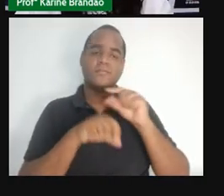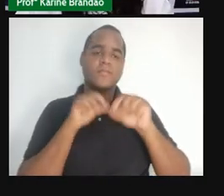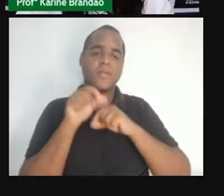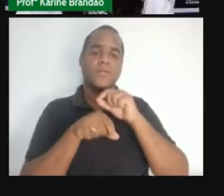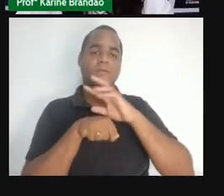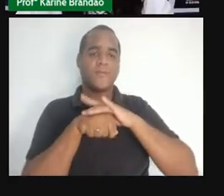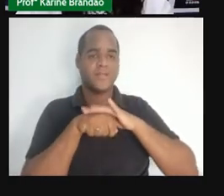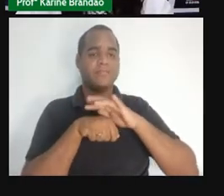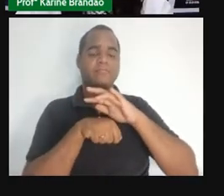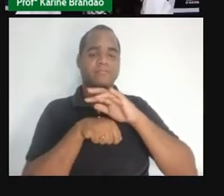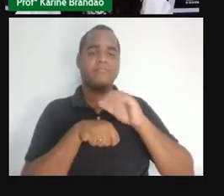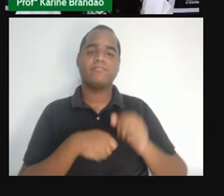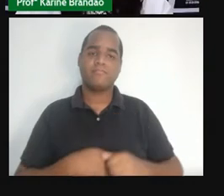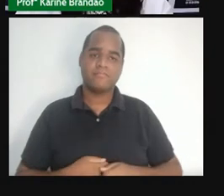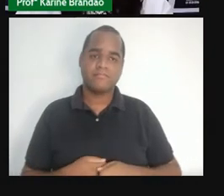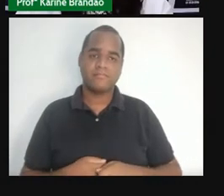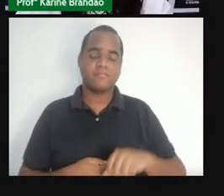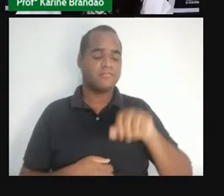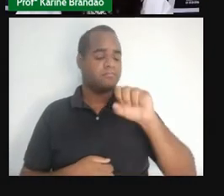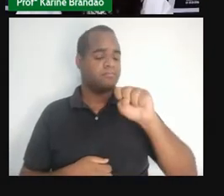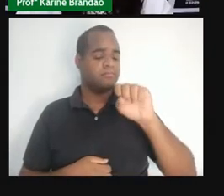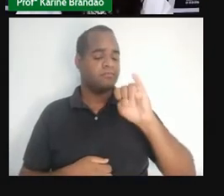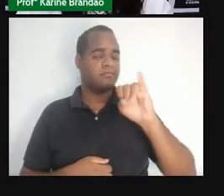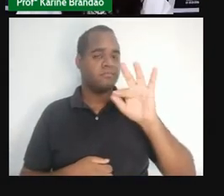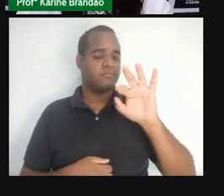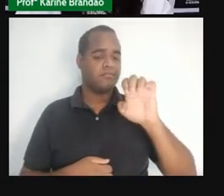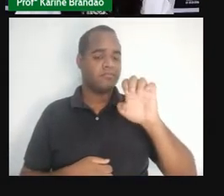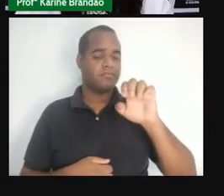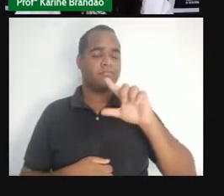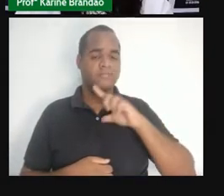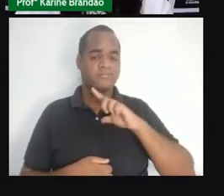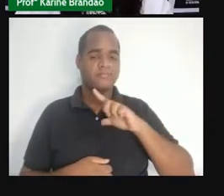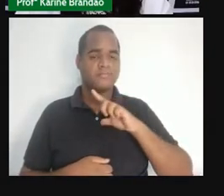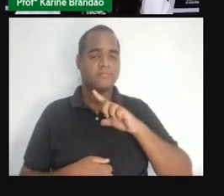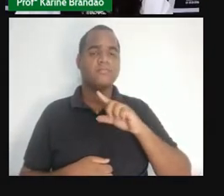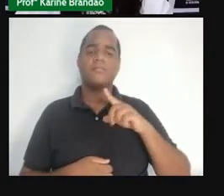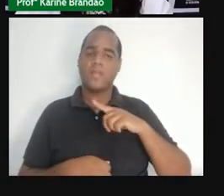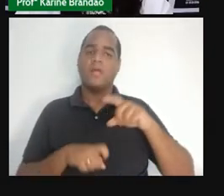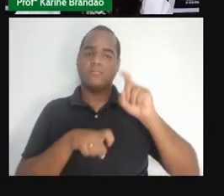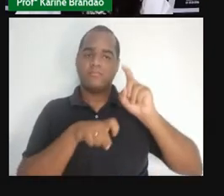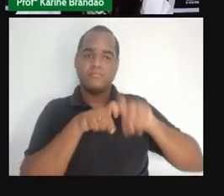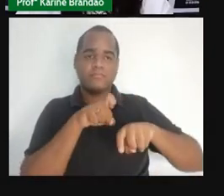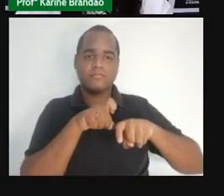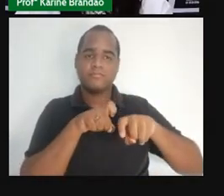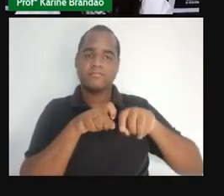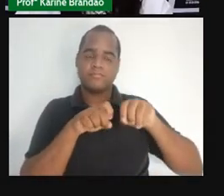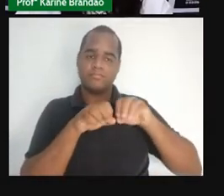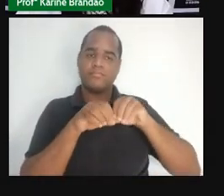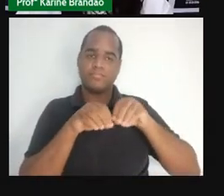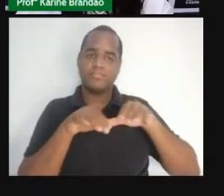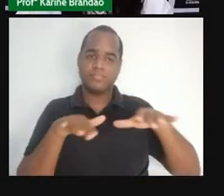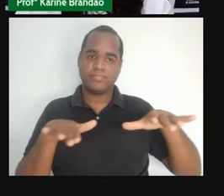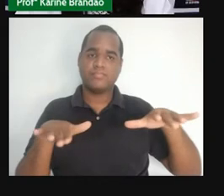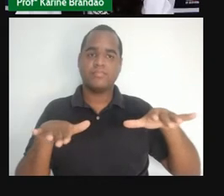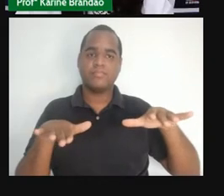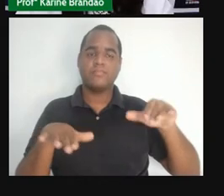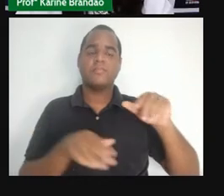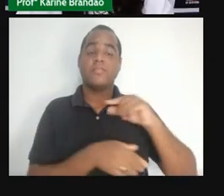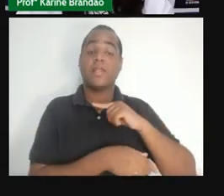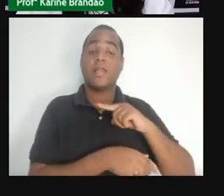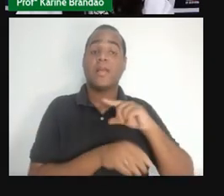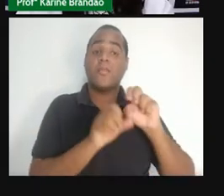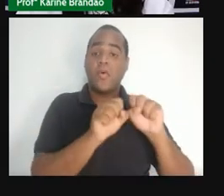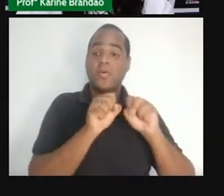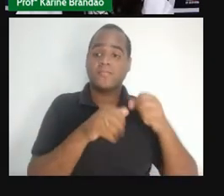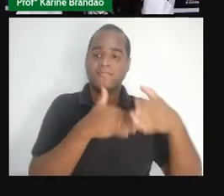A sífilis é uma doença bacteriana, sexualmente transmissível, que, se não tratada, pode